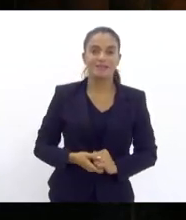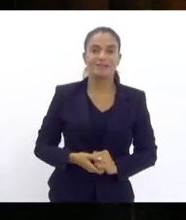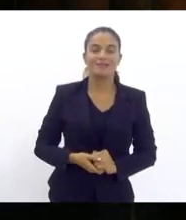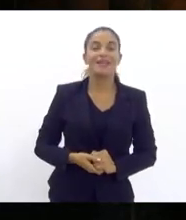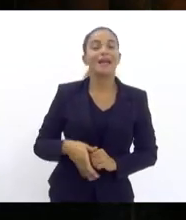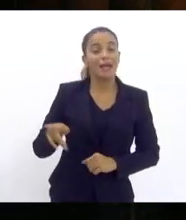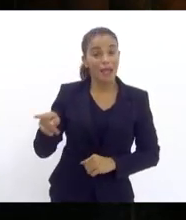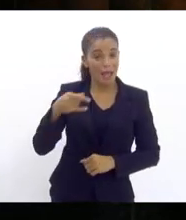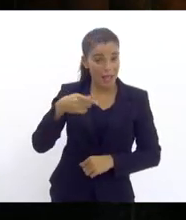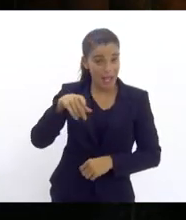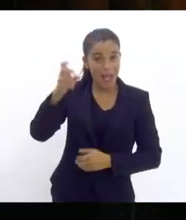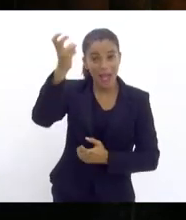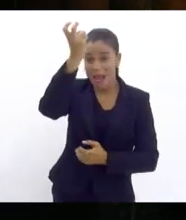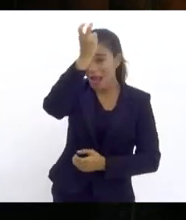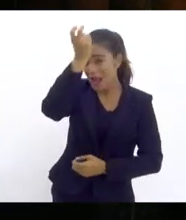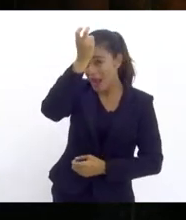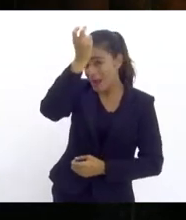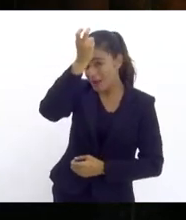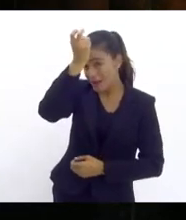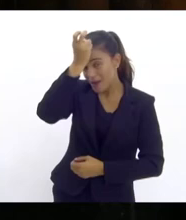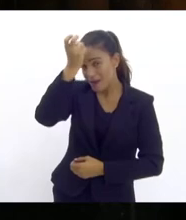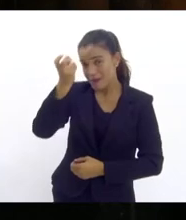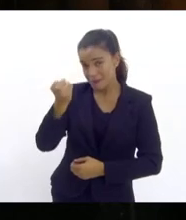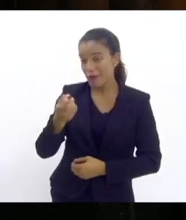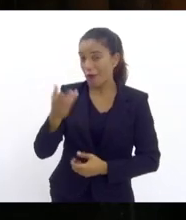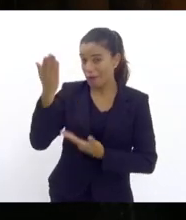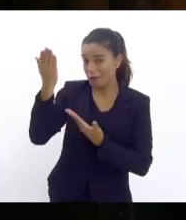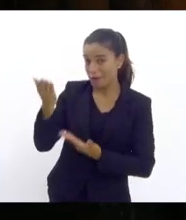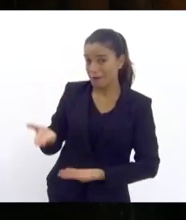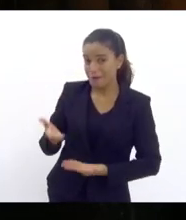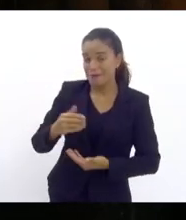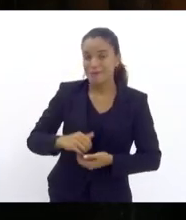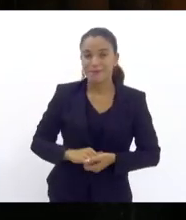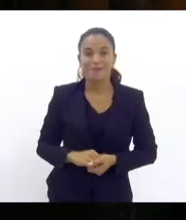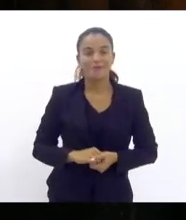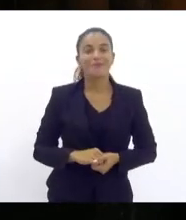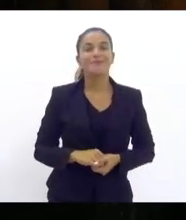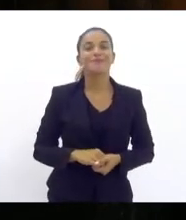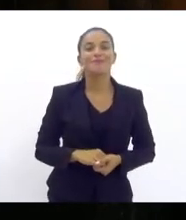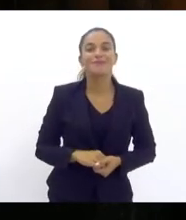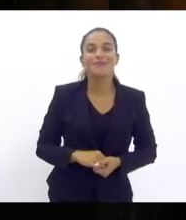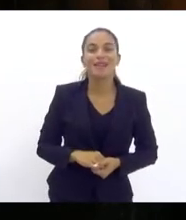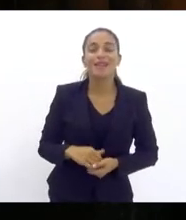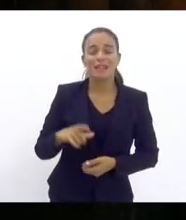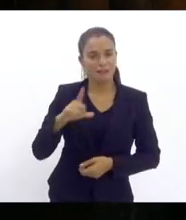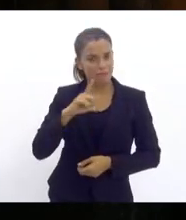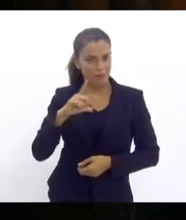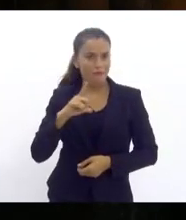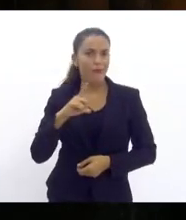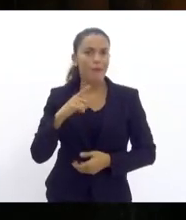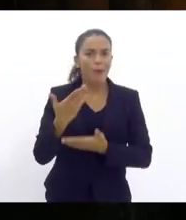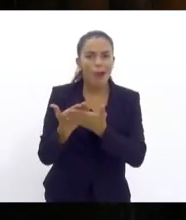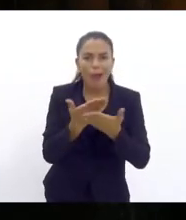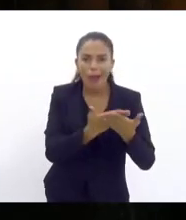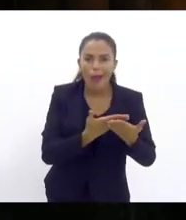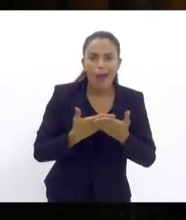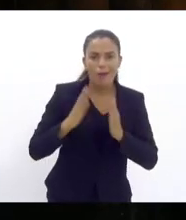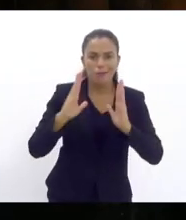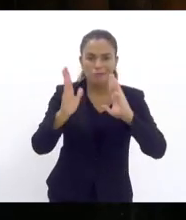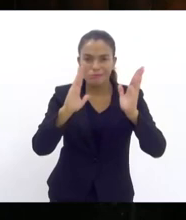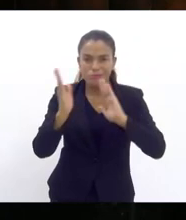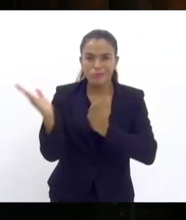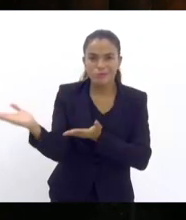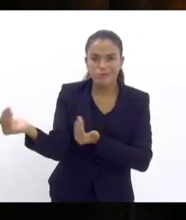capricorniano não é por causa disso que tivemos nossa aura e juventude